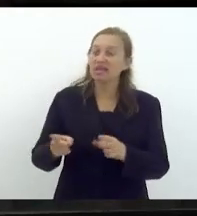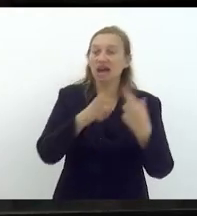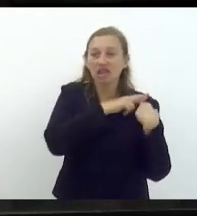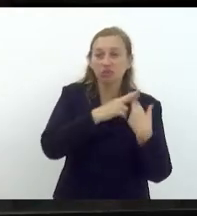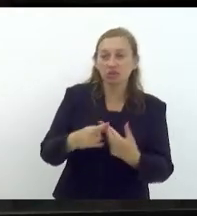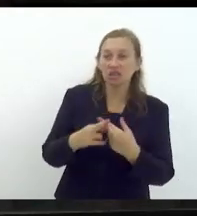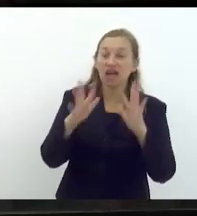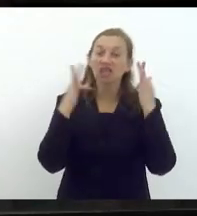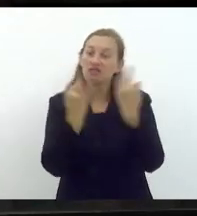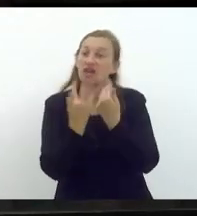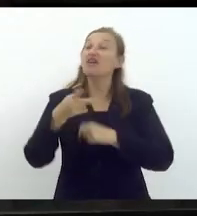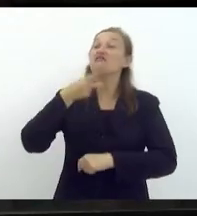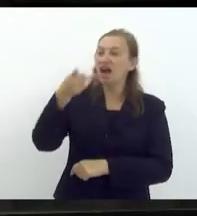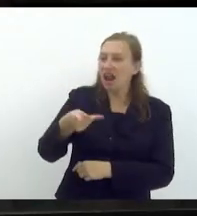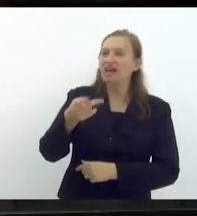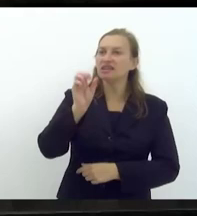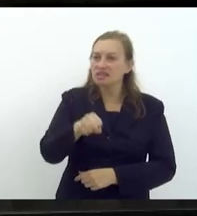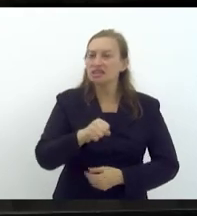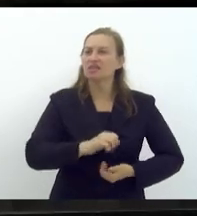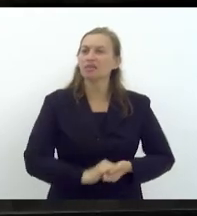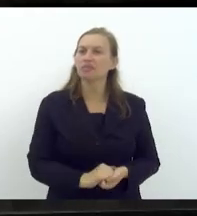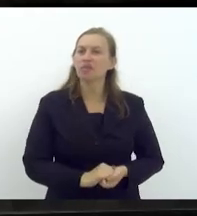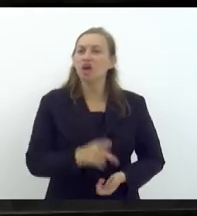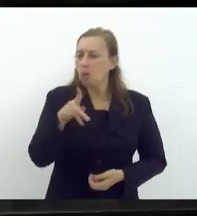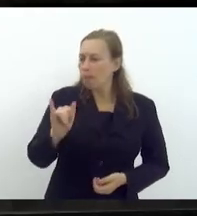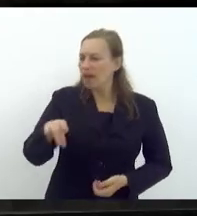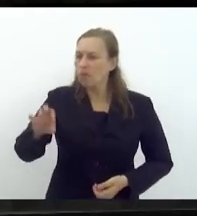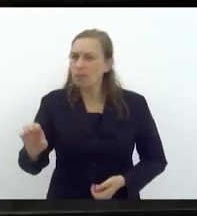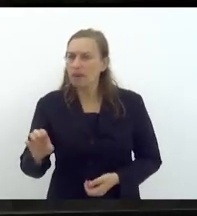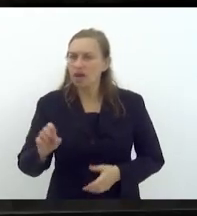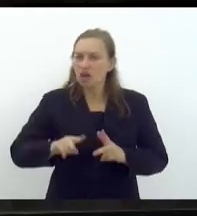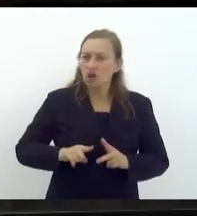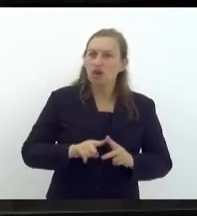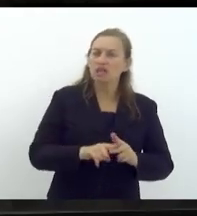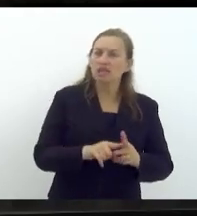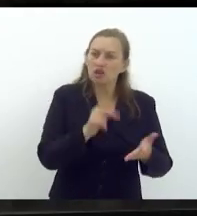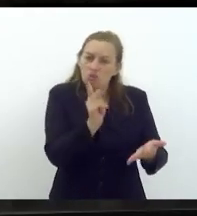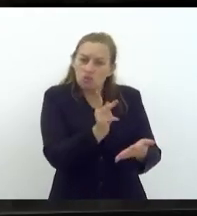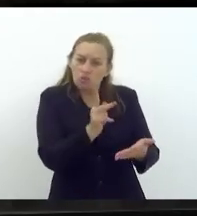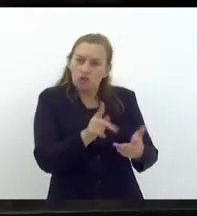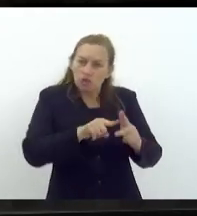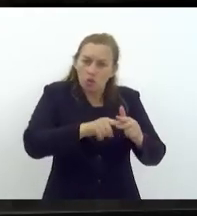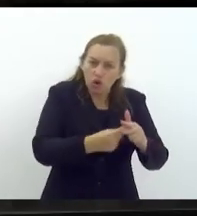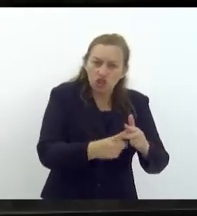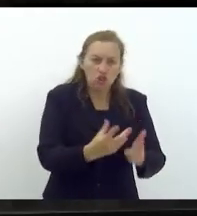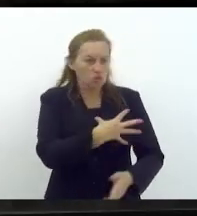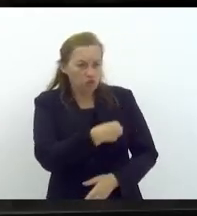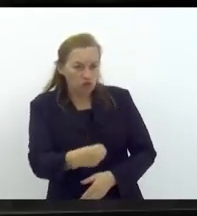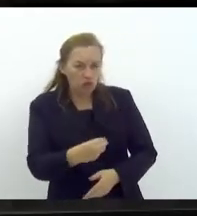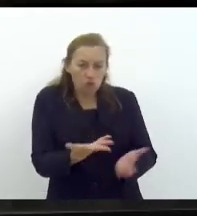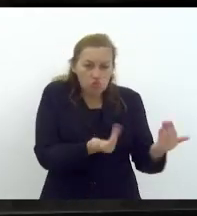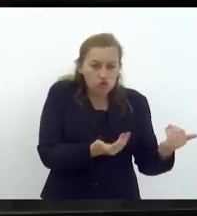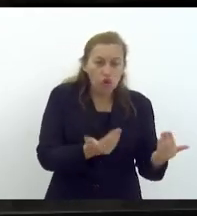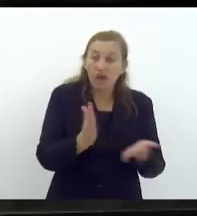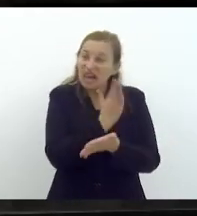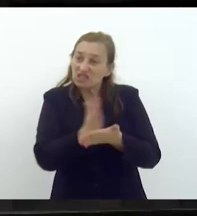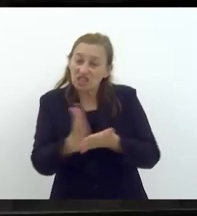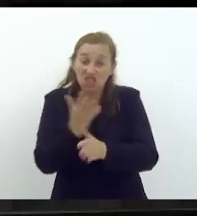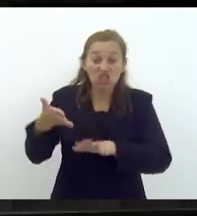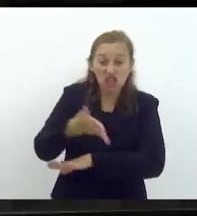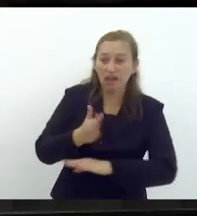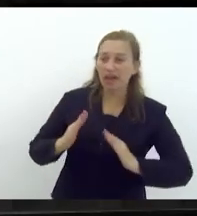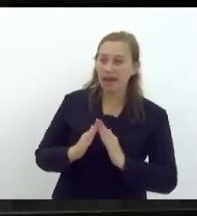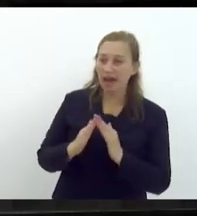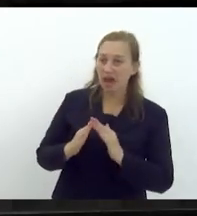famílias tem que ser falada. é um pai e uma mãe que corrigiu um jovem dentro de casa, corrigiu um filho que muitas vezes chega dentro de casa,